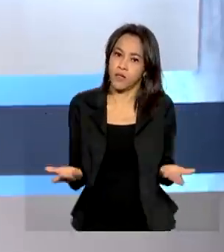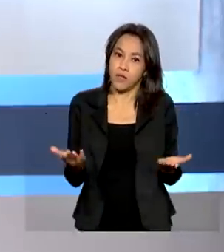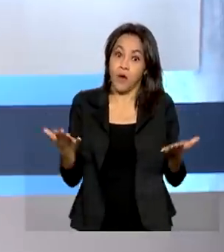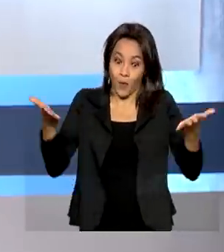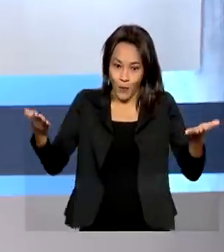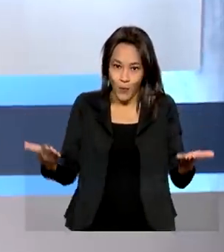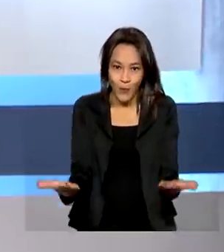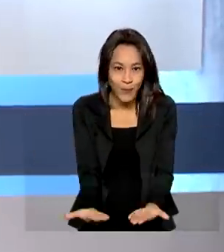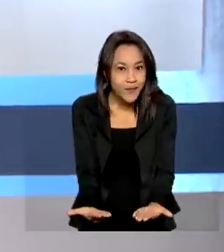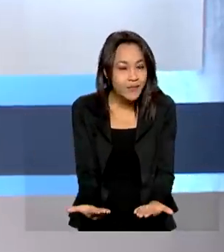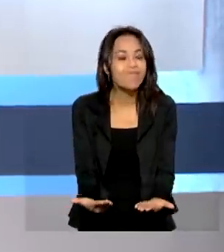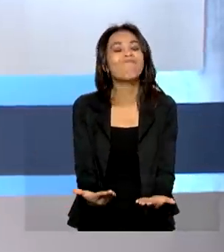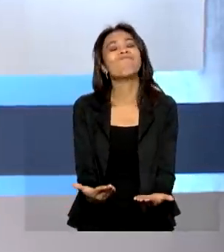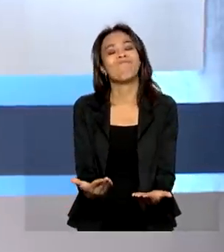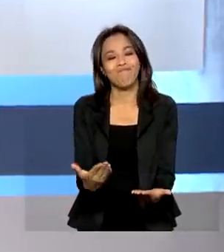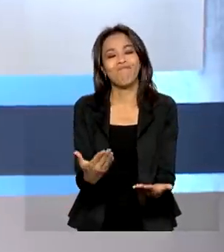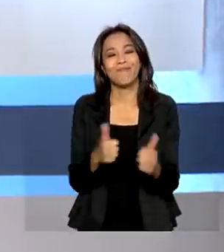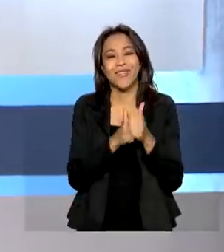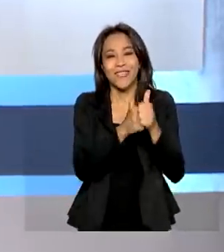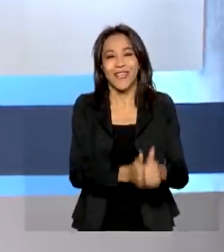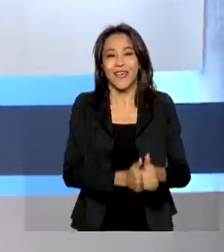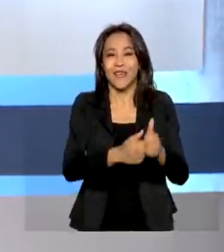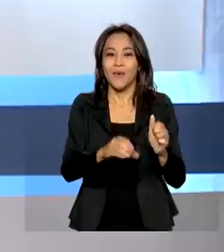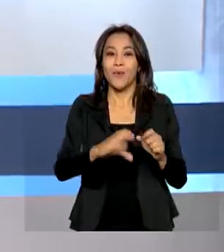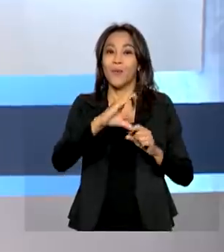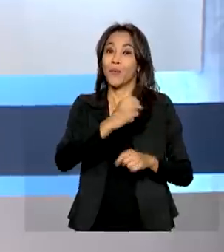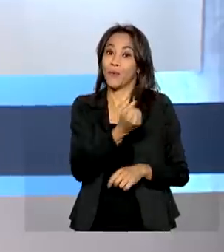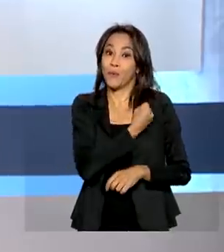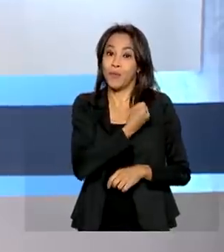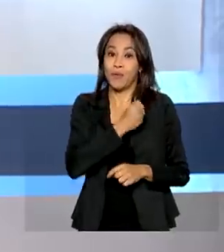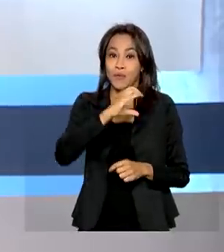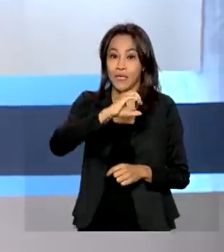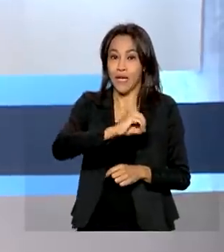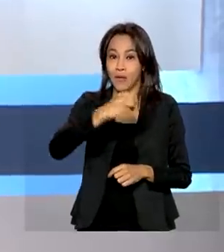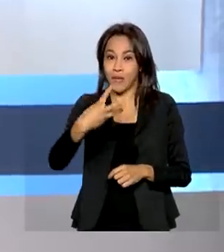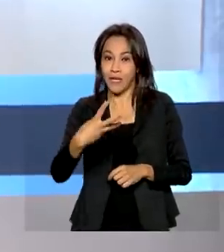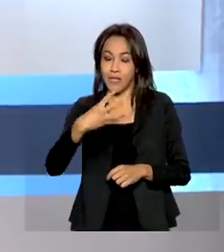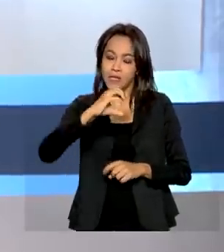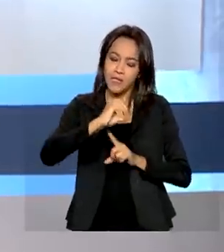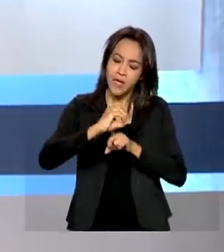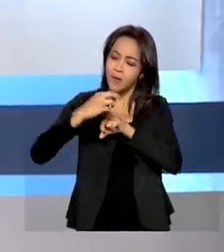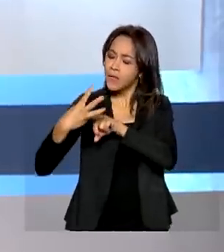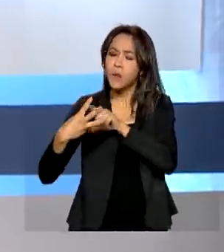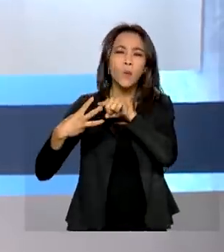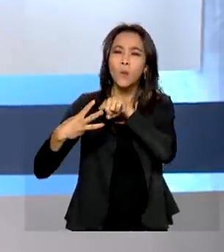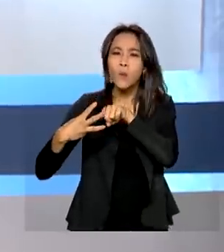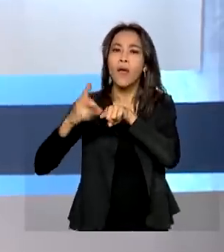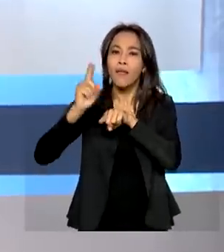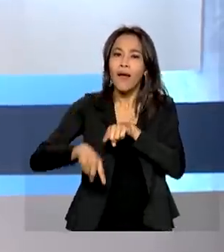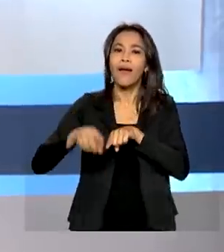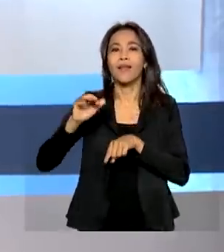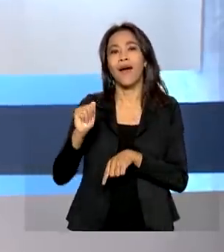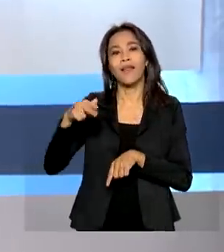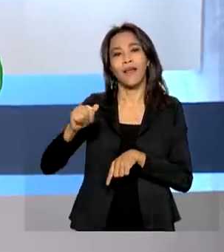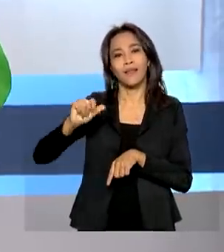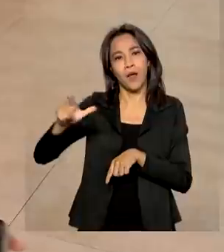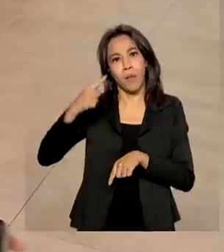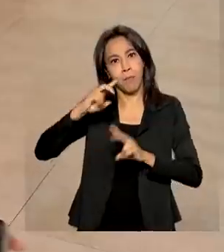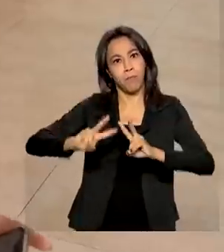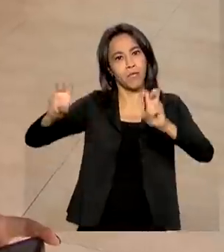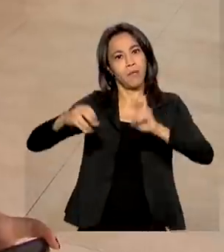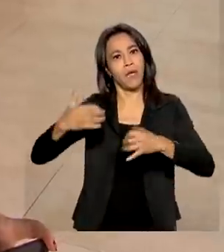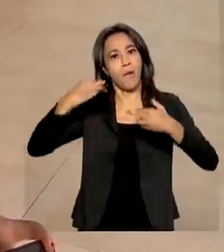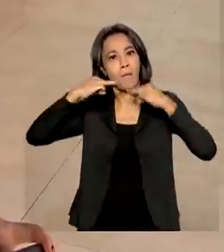partir de hoje, começa a valer o código 0303 da Anatel para ajudar a identificar esse tipo de chamada.